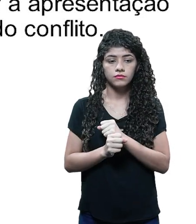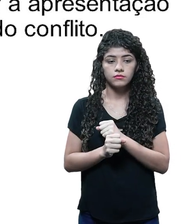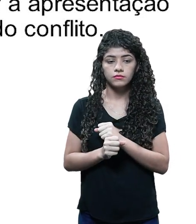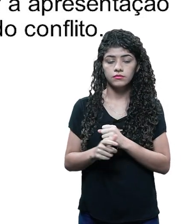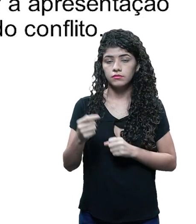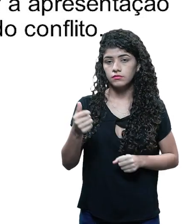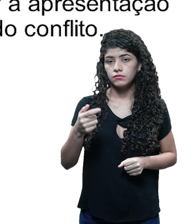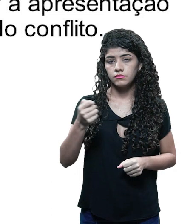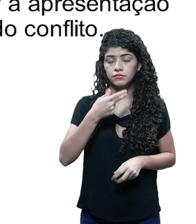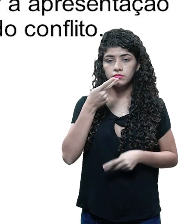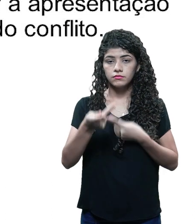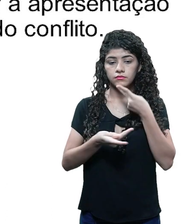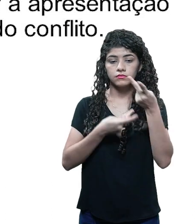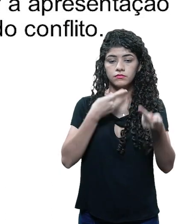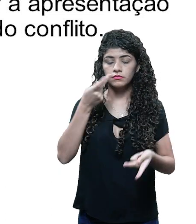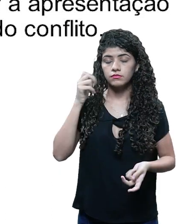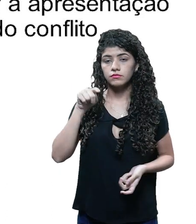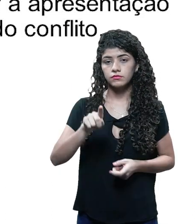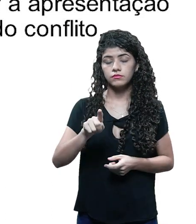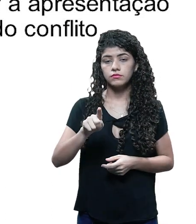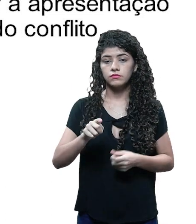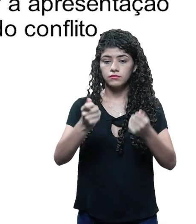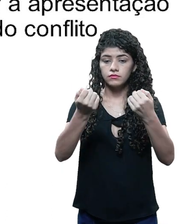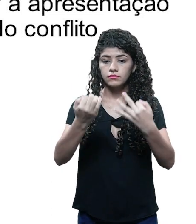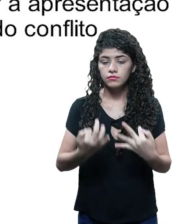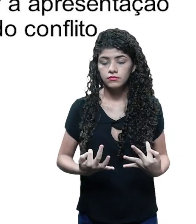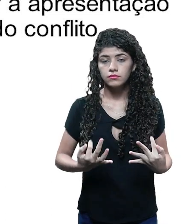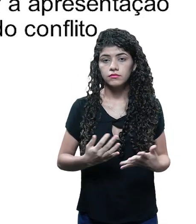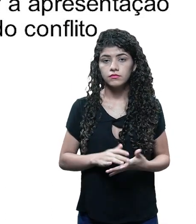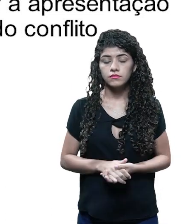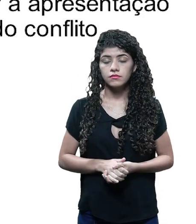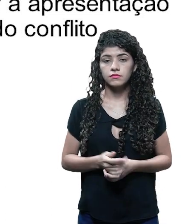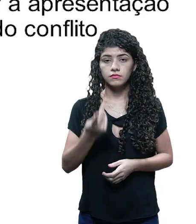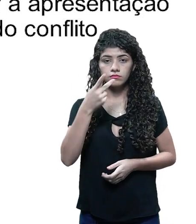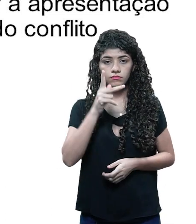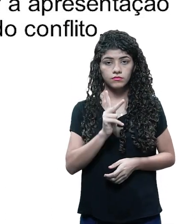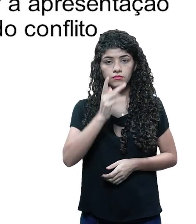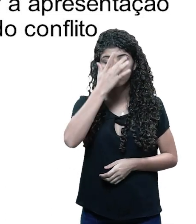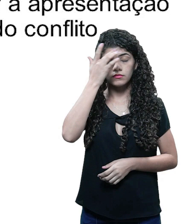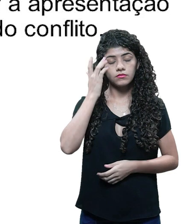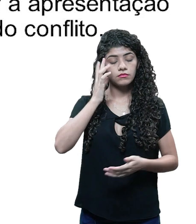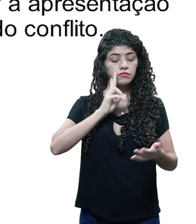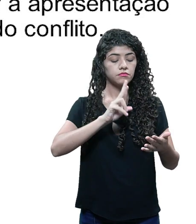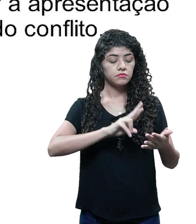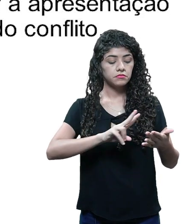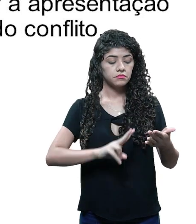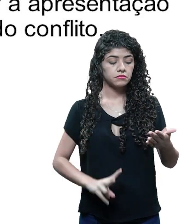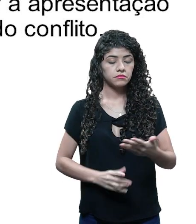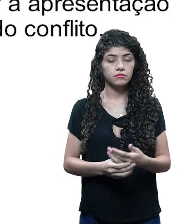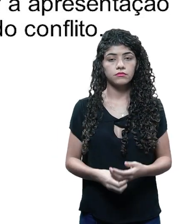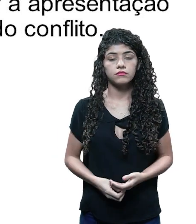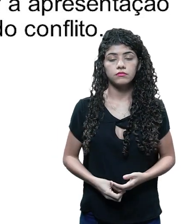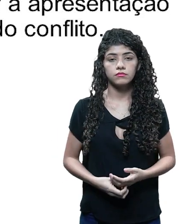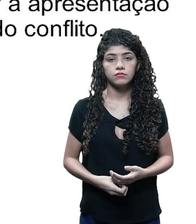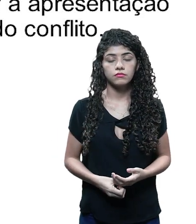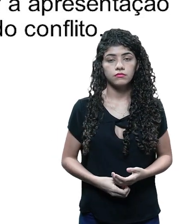que em poucas palavras você vai falar, você vai contar para o seu interlocutor, para o